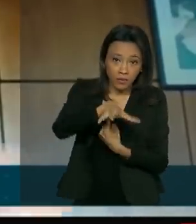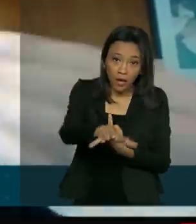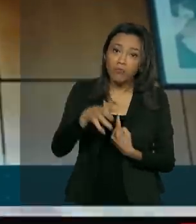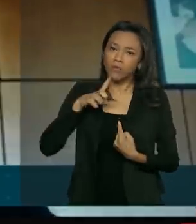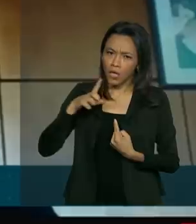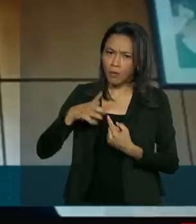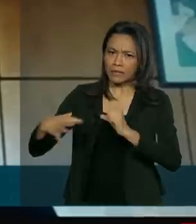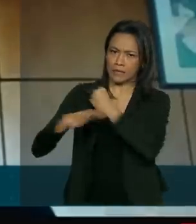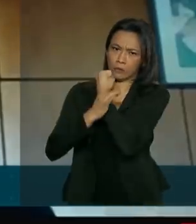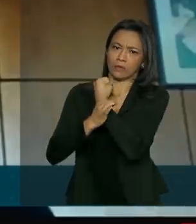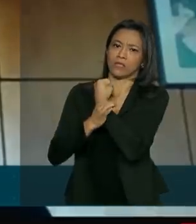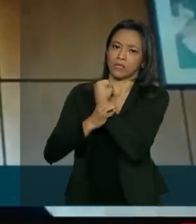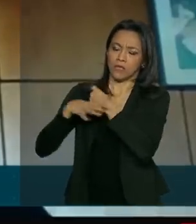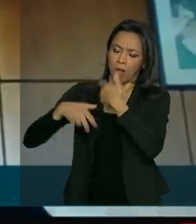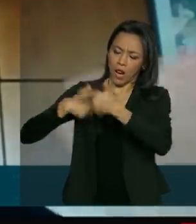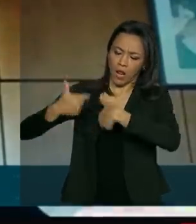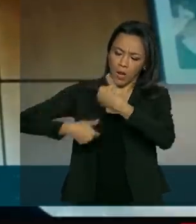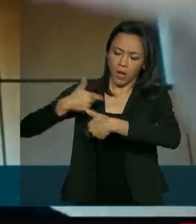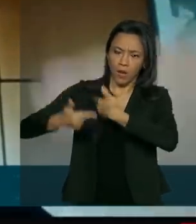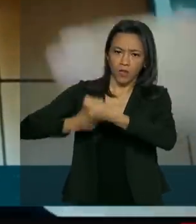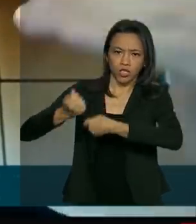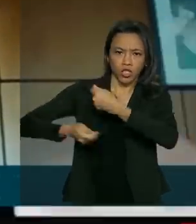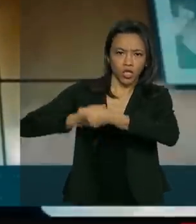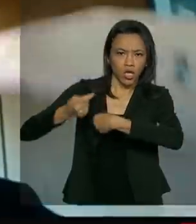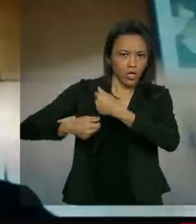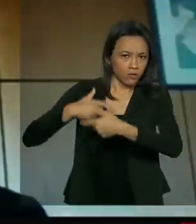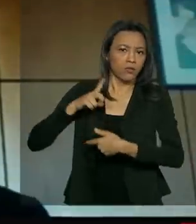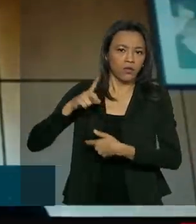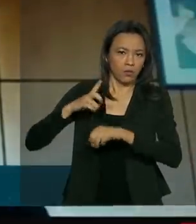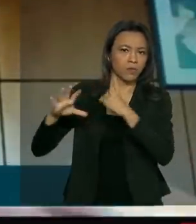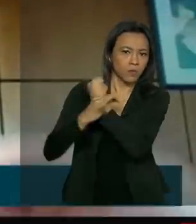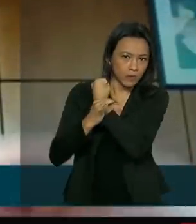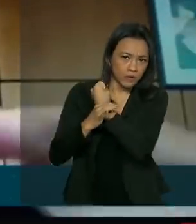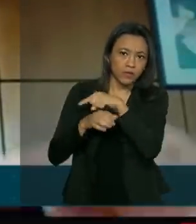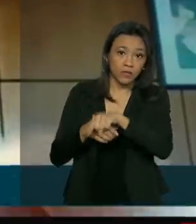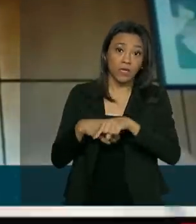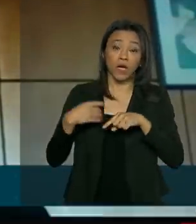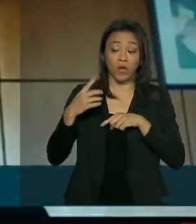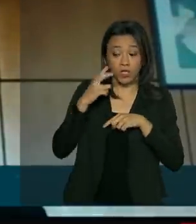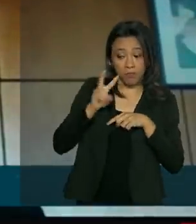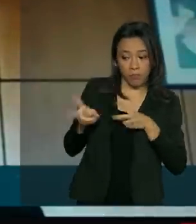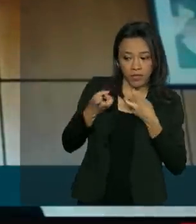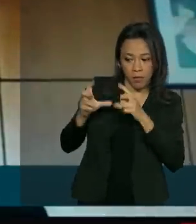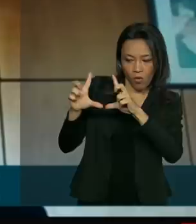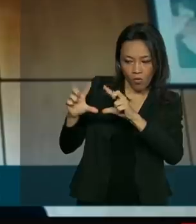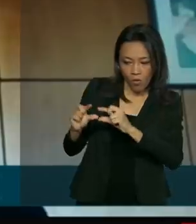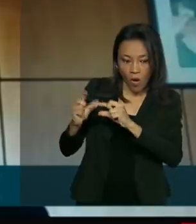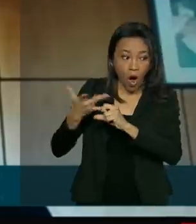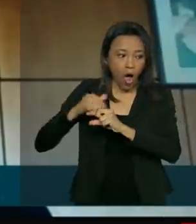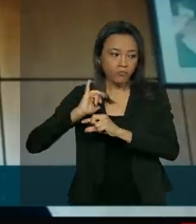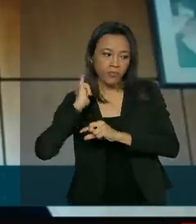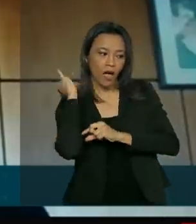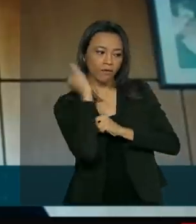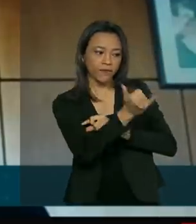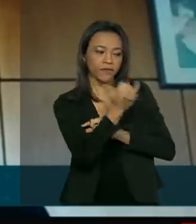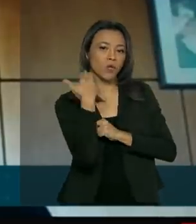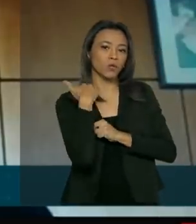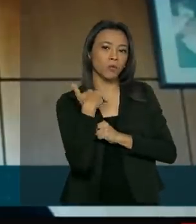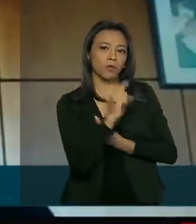de segurança, mas quando nós entendemos que a margem de segurança está ficando menor, nós alertamos aos bancos que